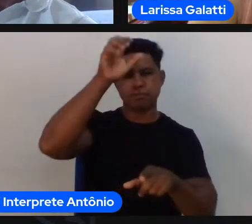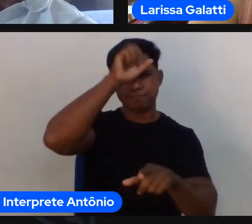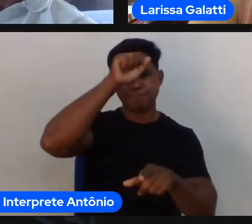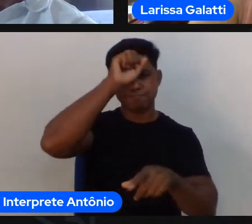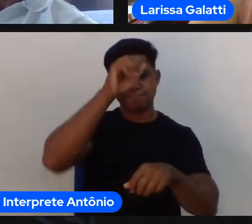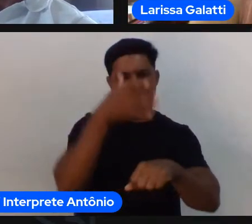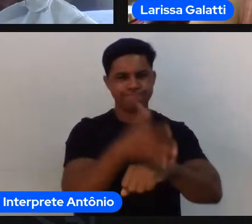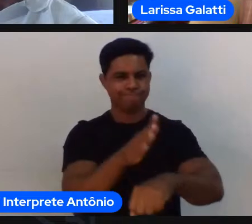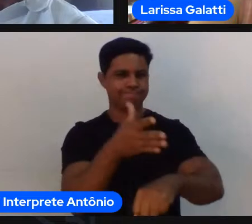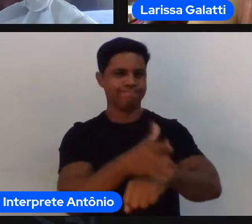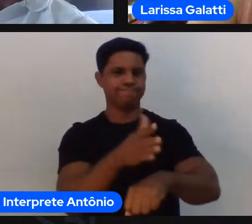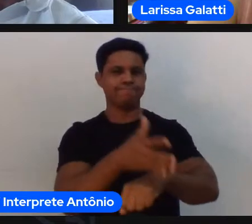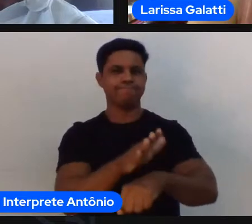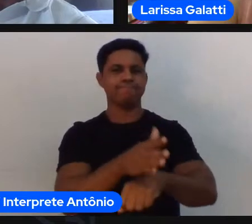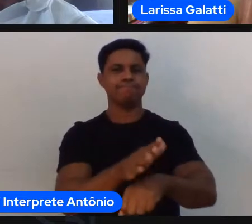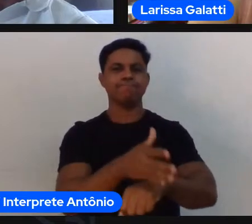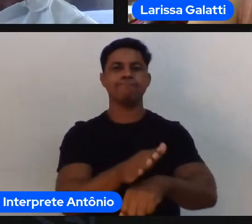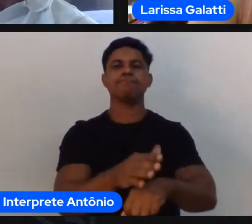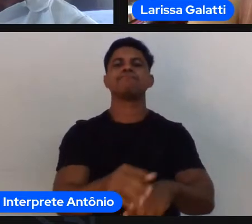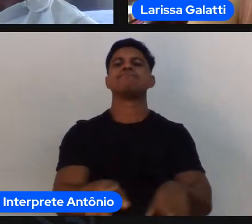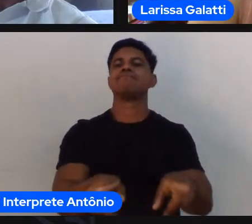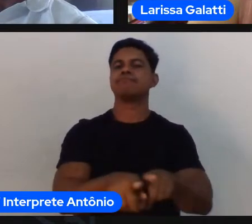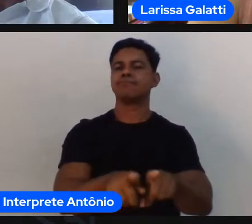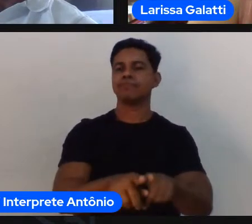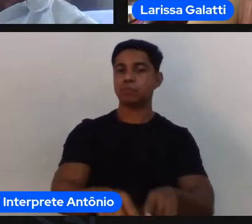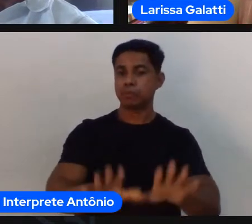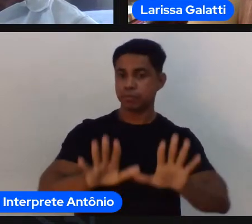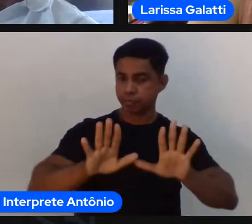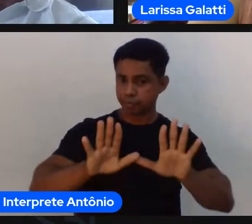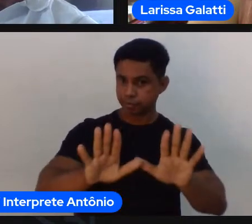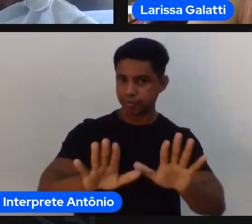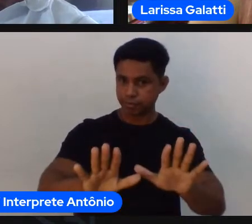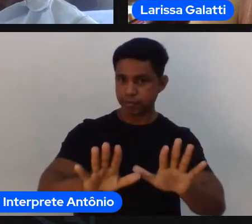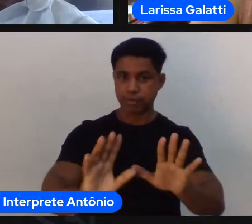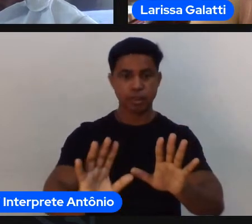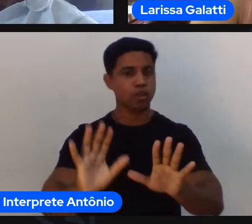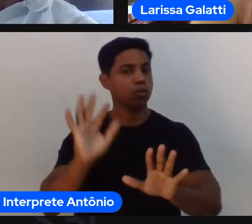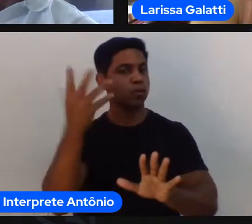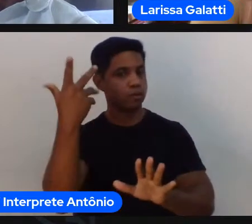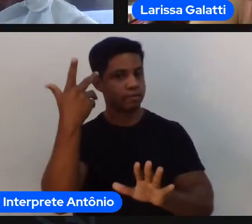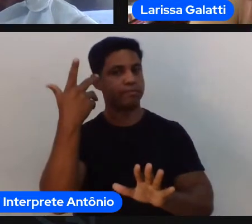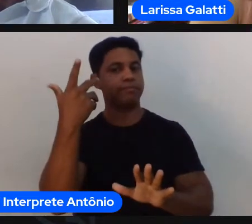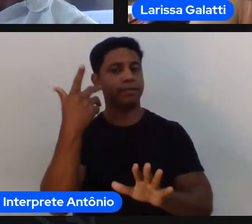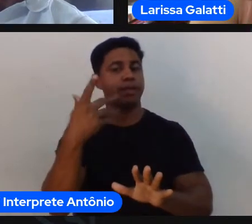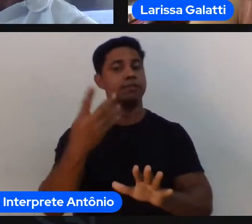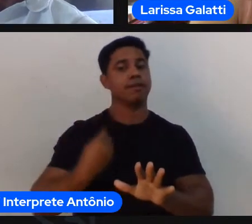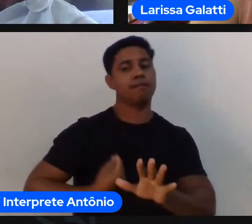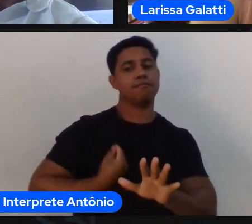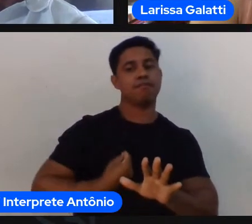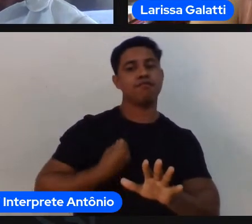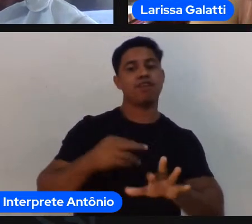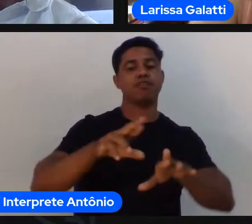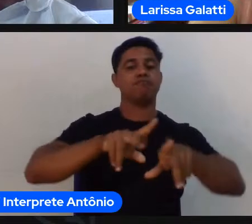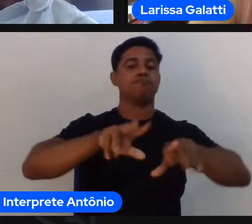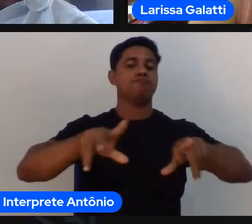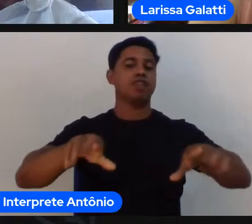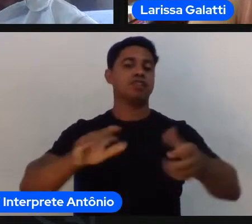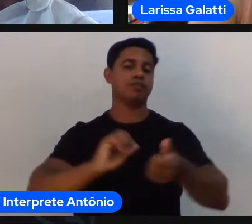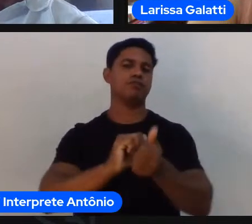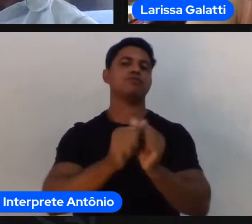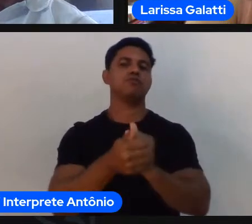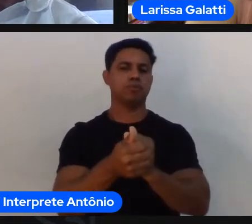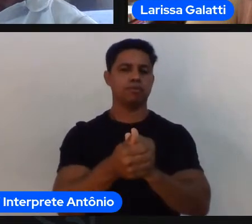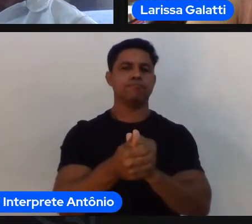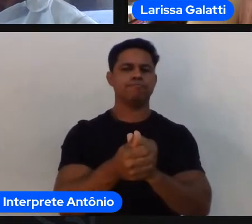ela só acontece depois de vivenciar outras modalidades as idades tem variado ao redor do mundo né